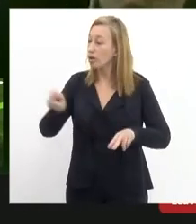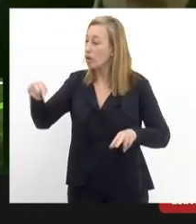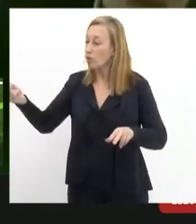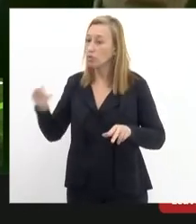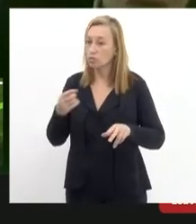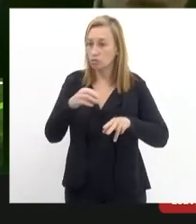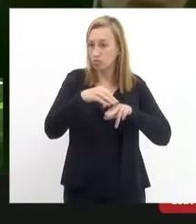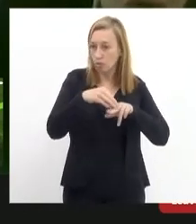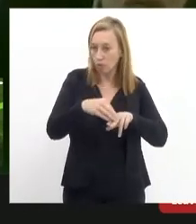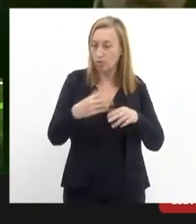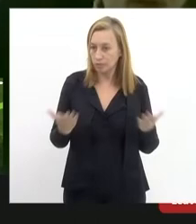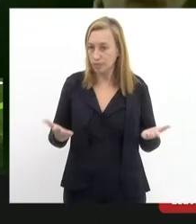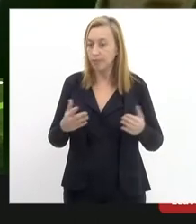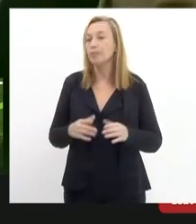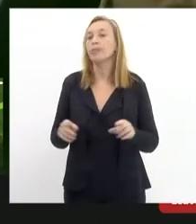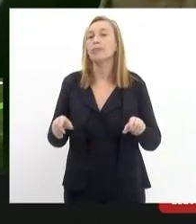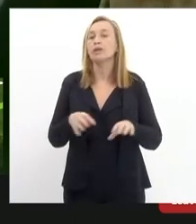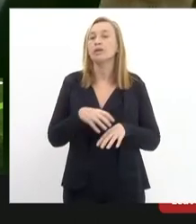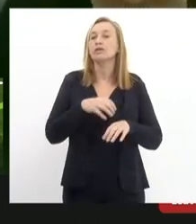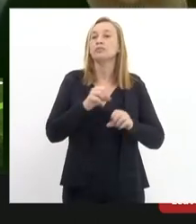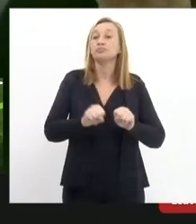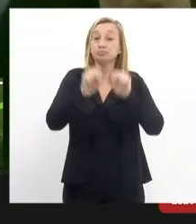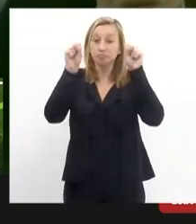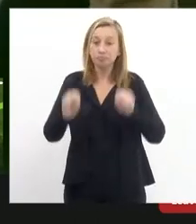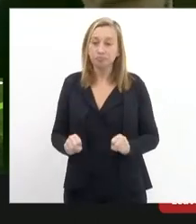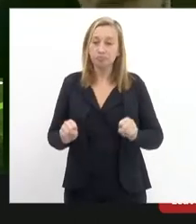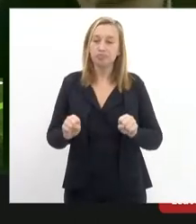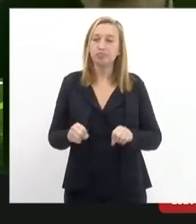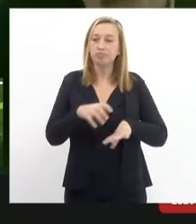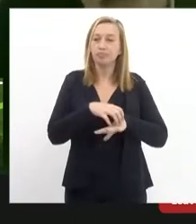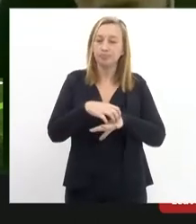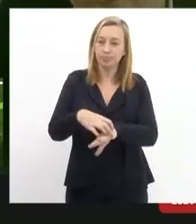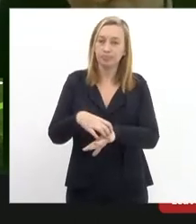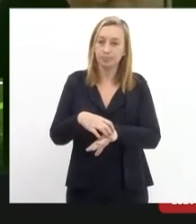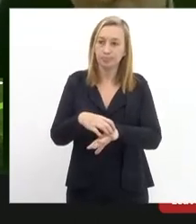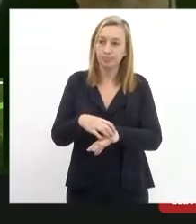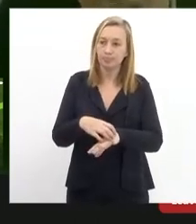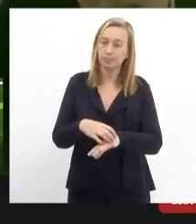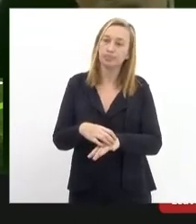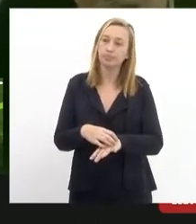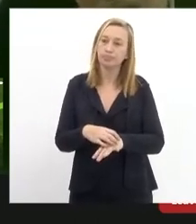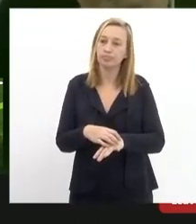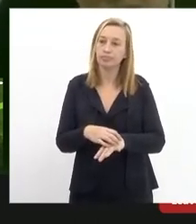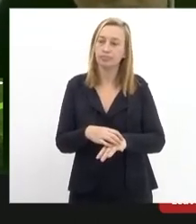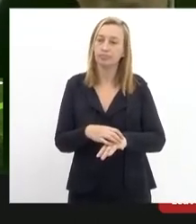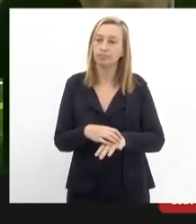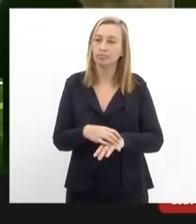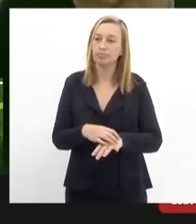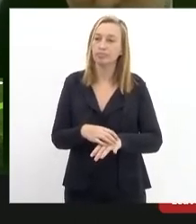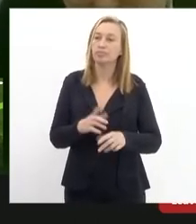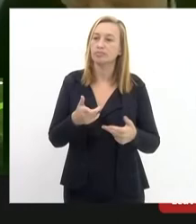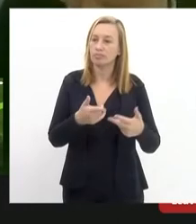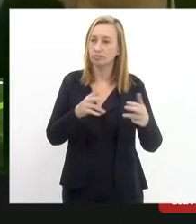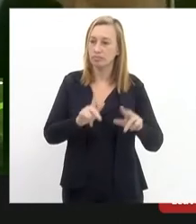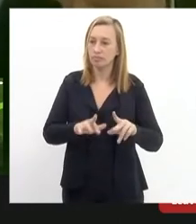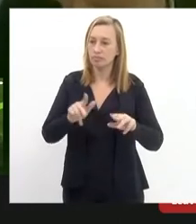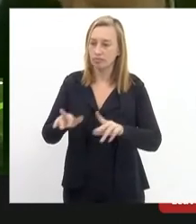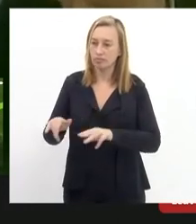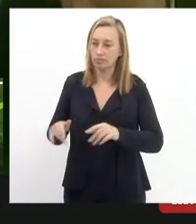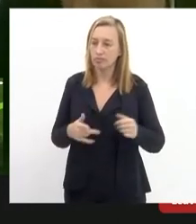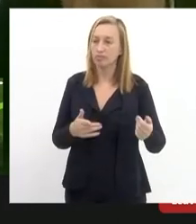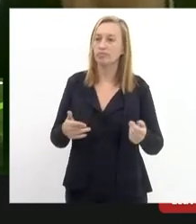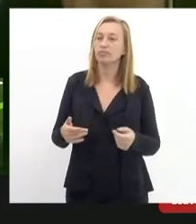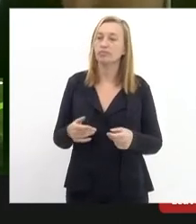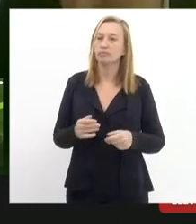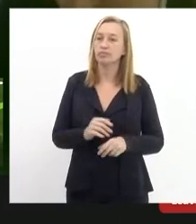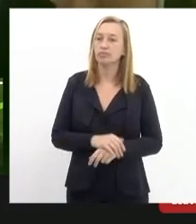naturalmente o sistema de transporte é um sistema colapsado em seus vários aparelhos em seus vários rodais